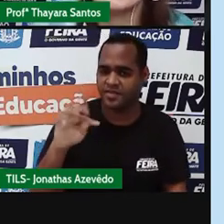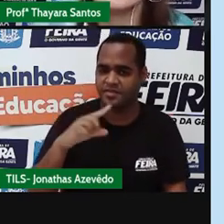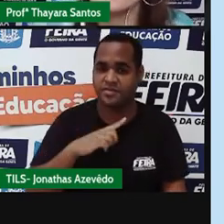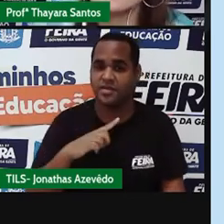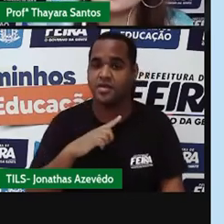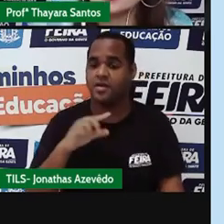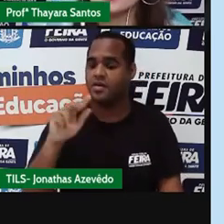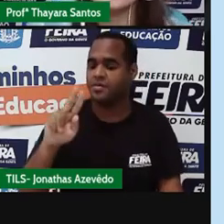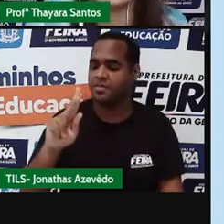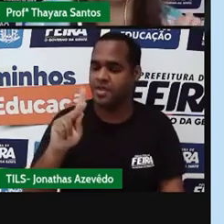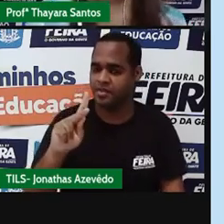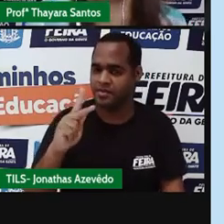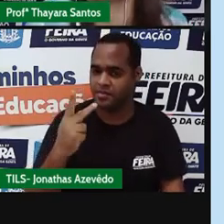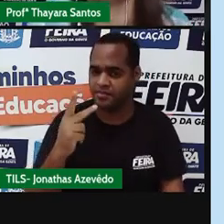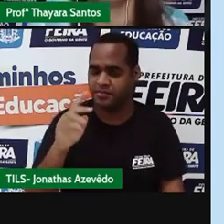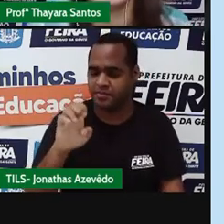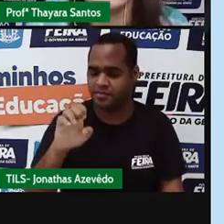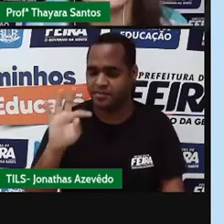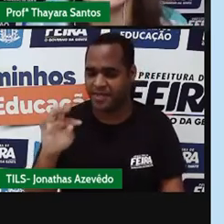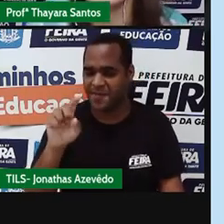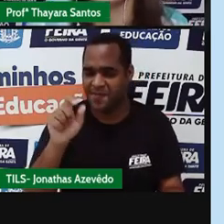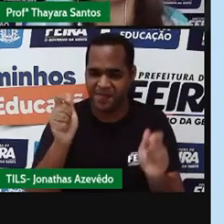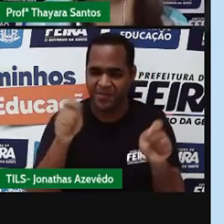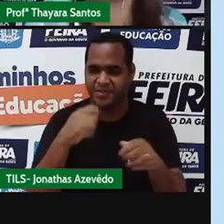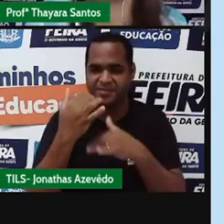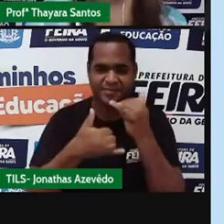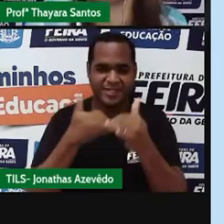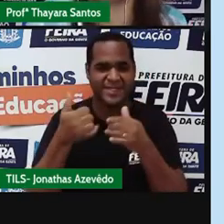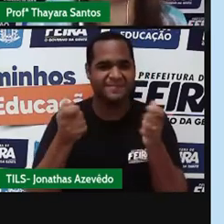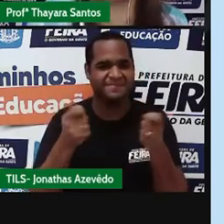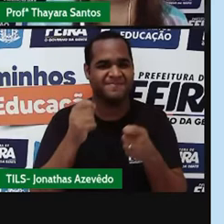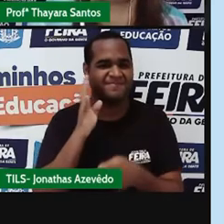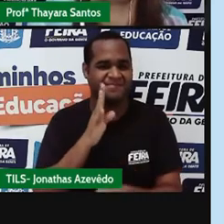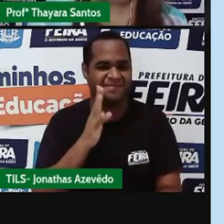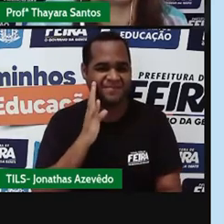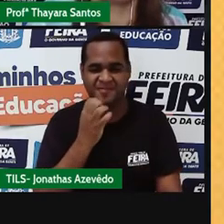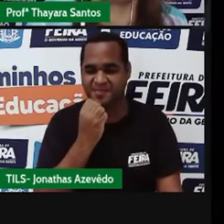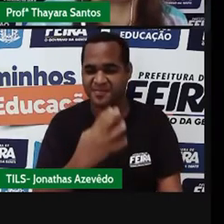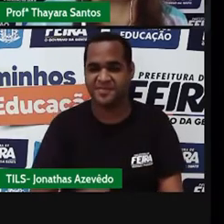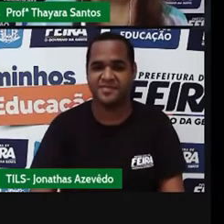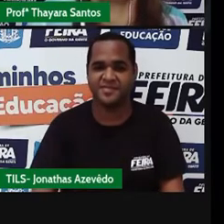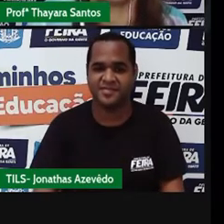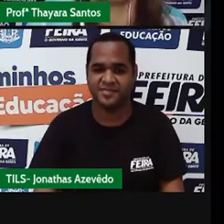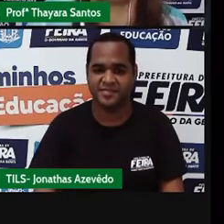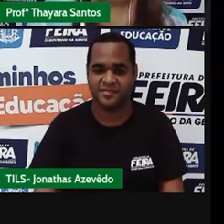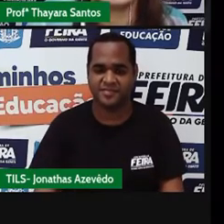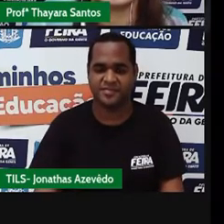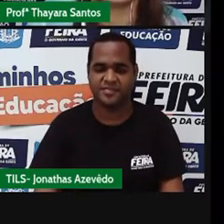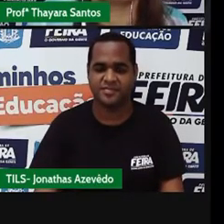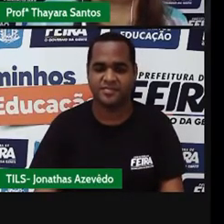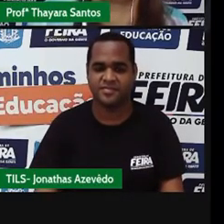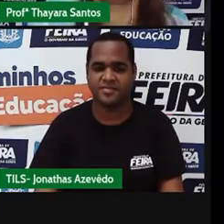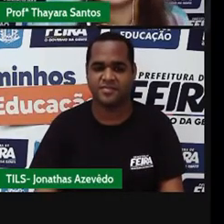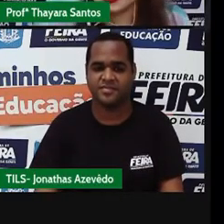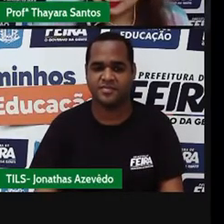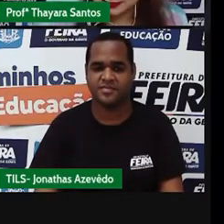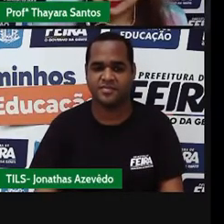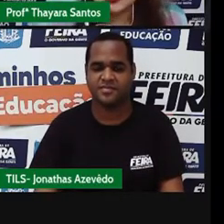PHET. E vocês vão poder brincar um pouquinho com eles, tá? Agora, vamos continuar aqui a nossa aula.